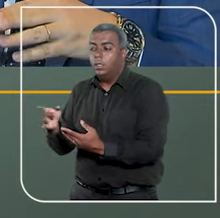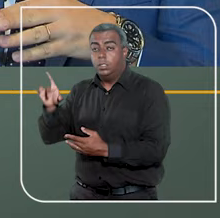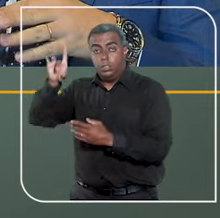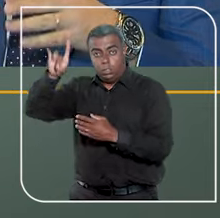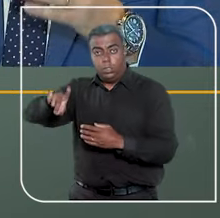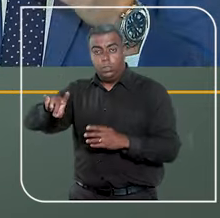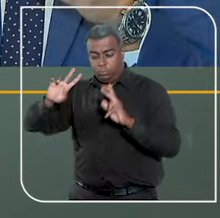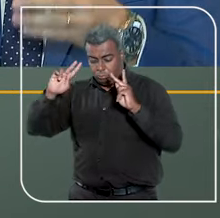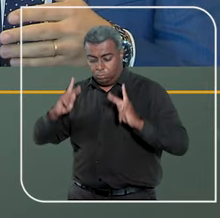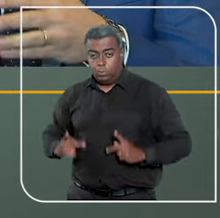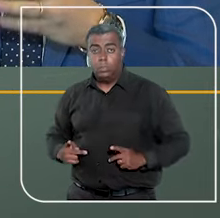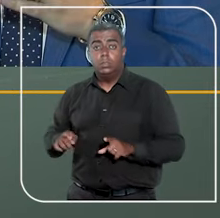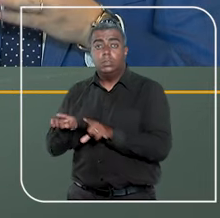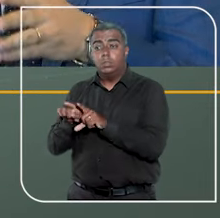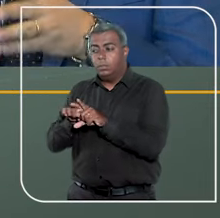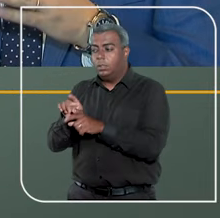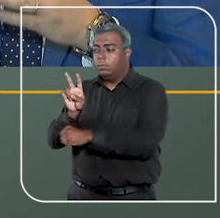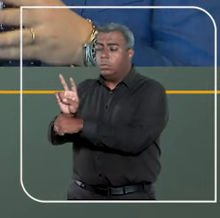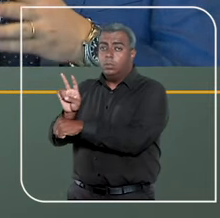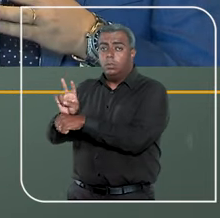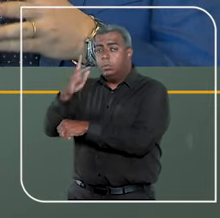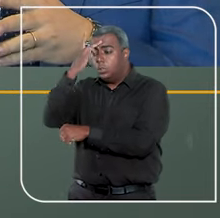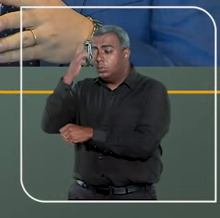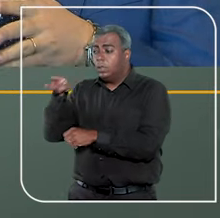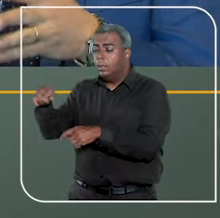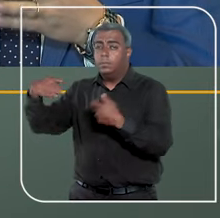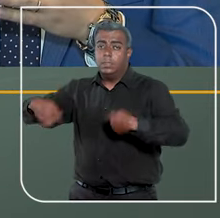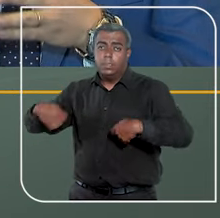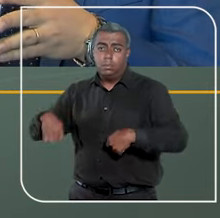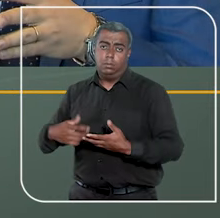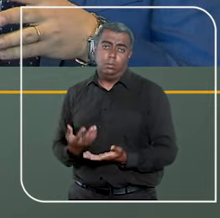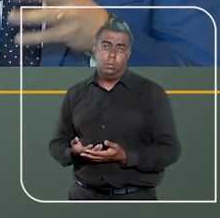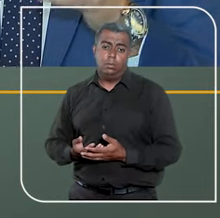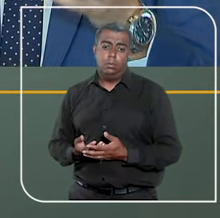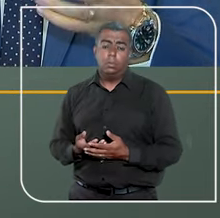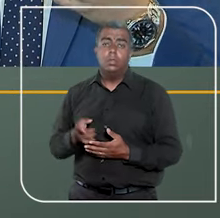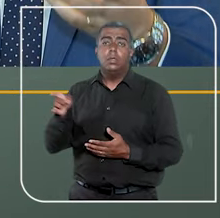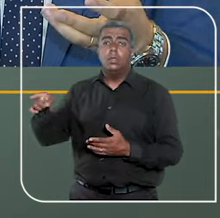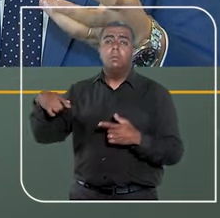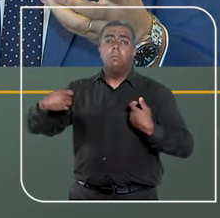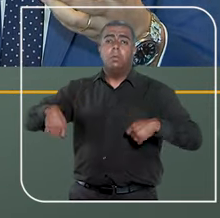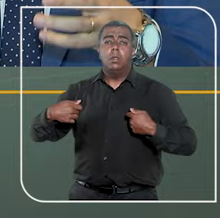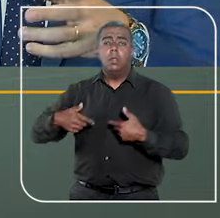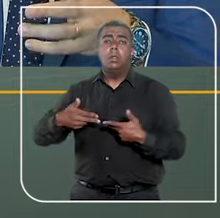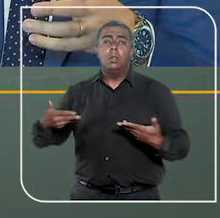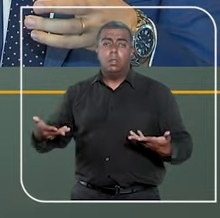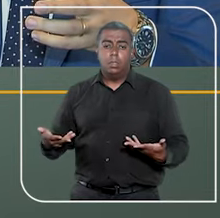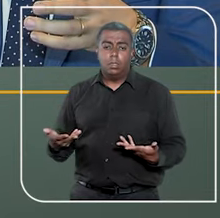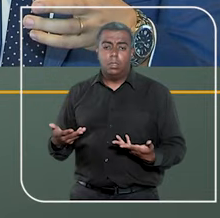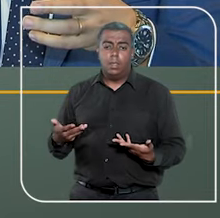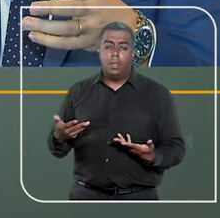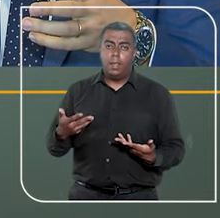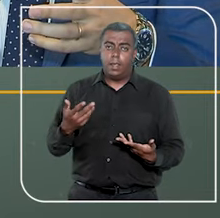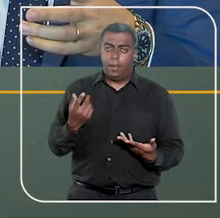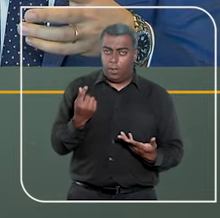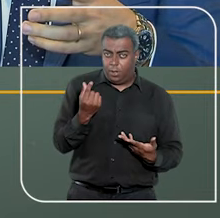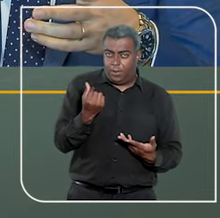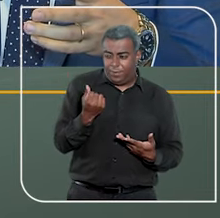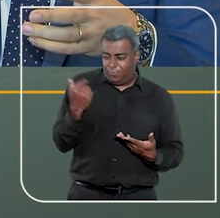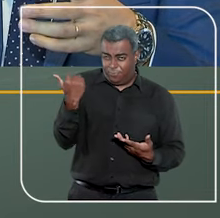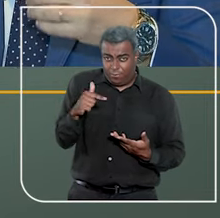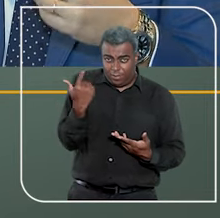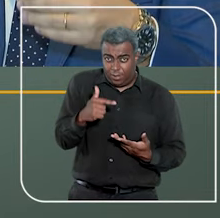direitos humanos e a defesa das pessoas em situação de necessidade, dos necessitados. Esses necessitados, além do ponto de vista